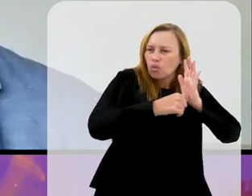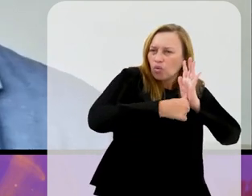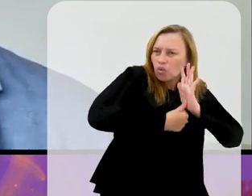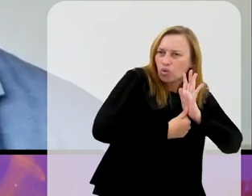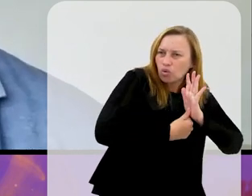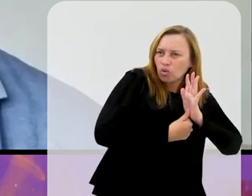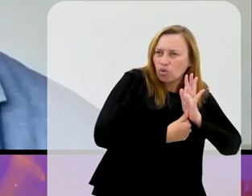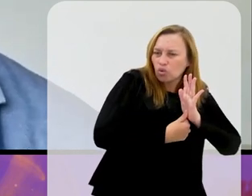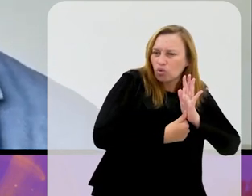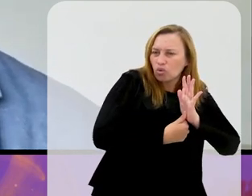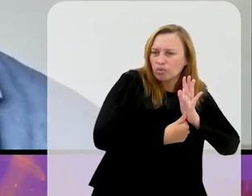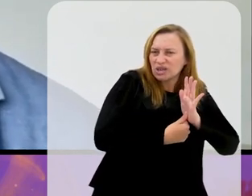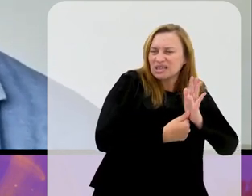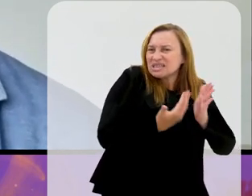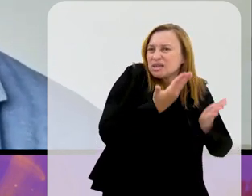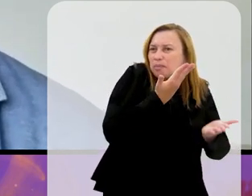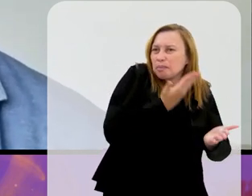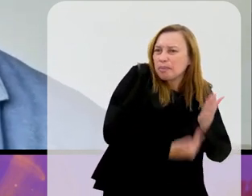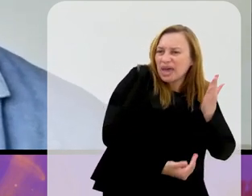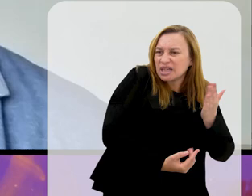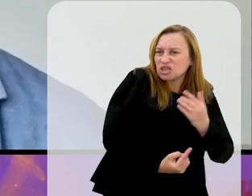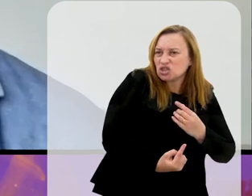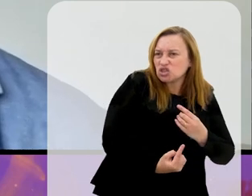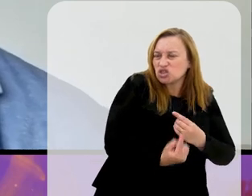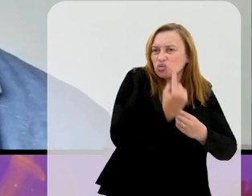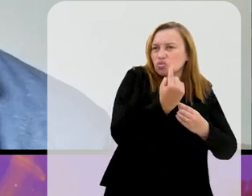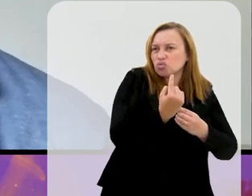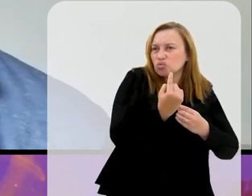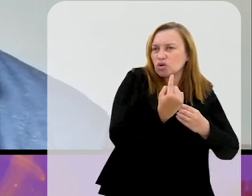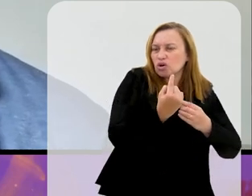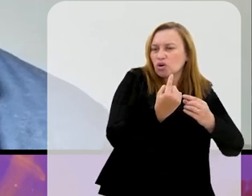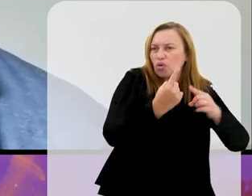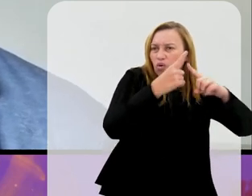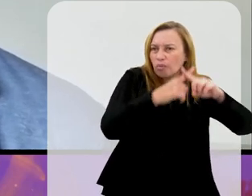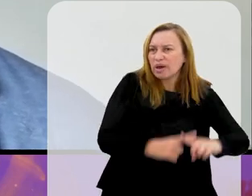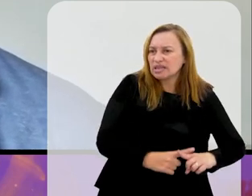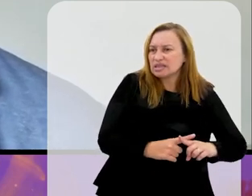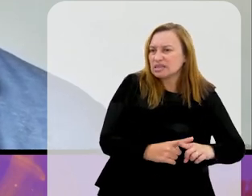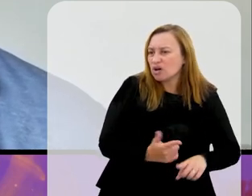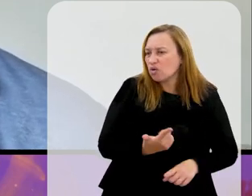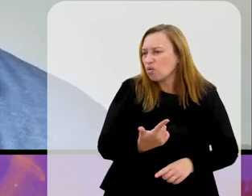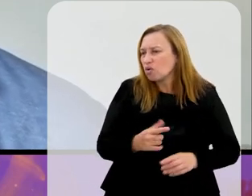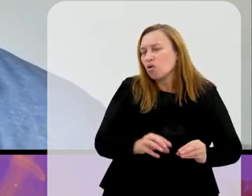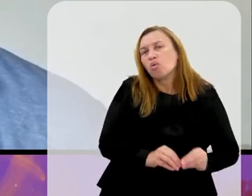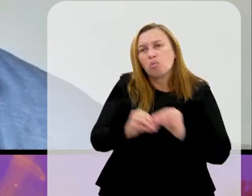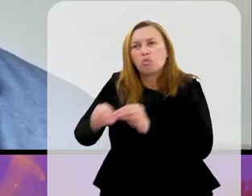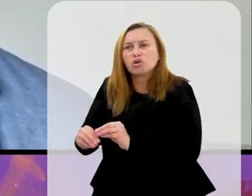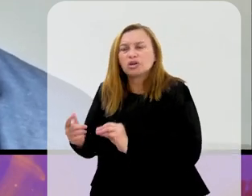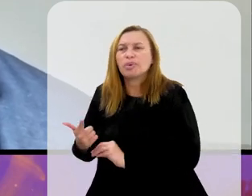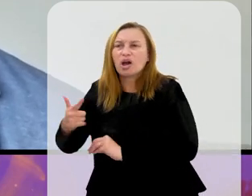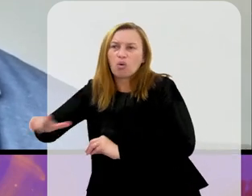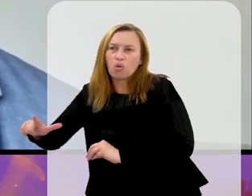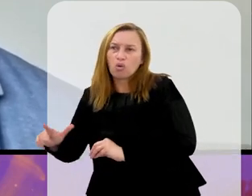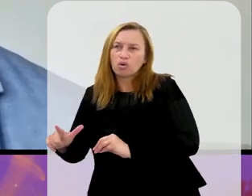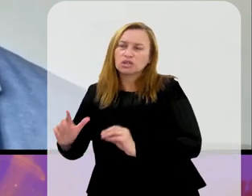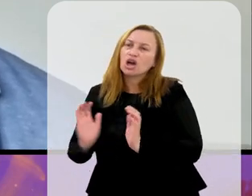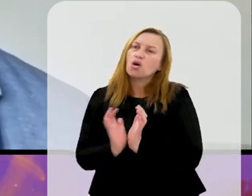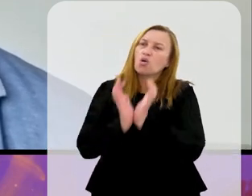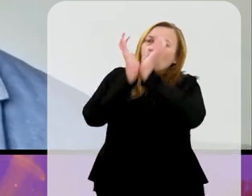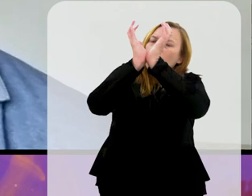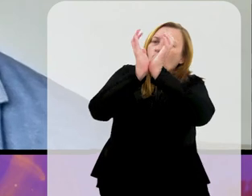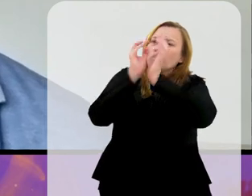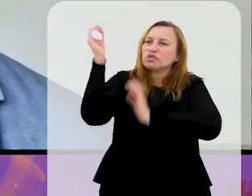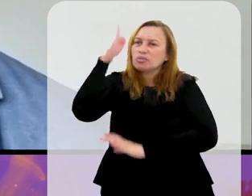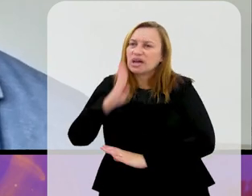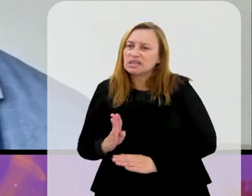se é eliminado, cai para a Sul-Americana. Começa jogando a Copa do Brasil, se for eliminado, já vai para